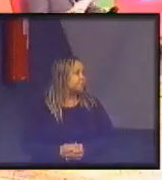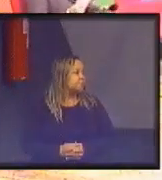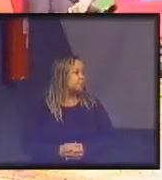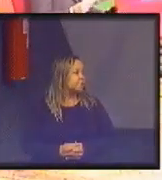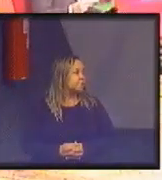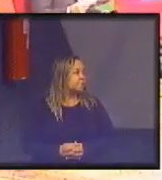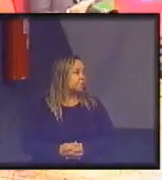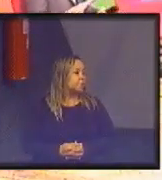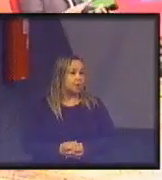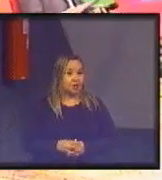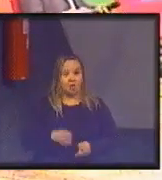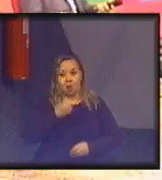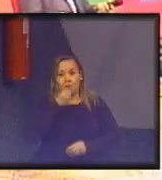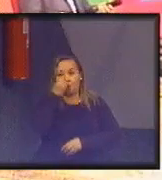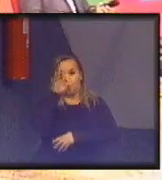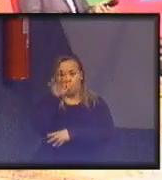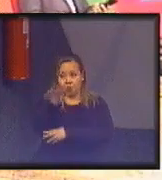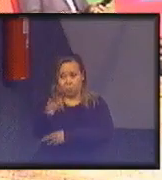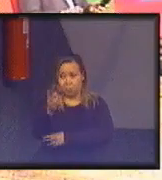Olá, boa tarde.